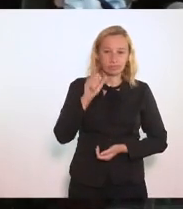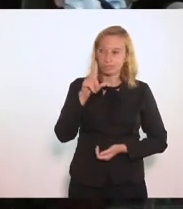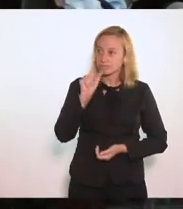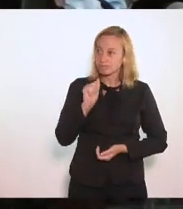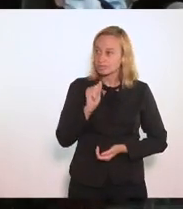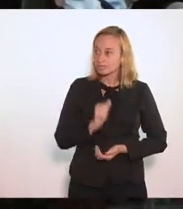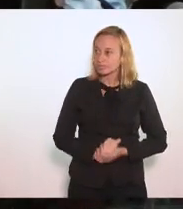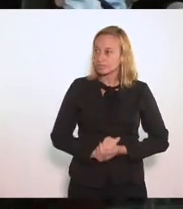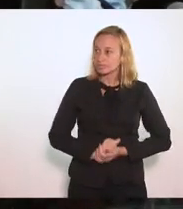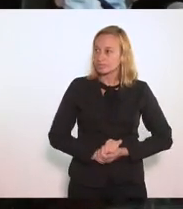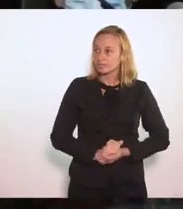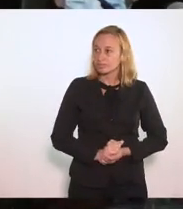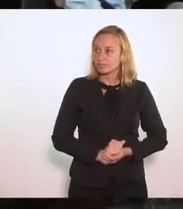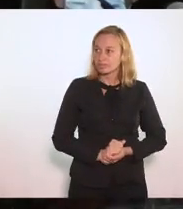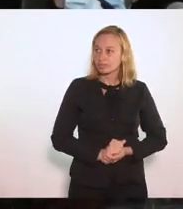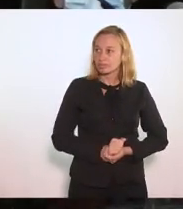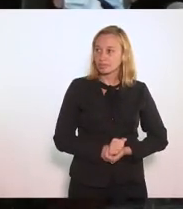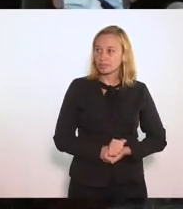Passos